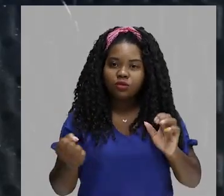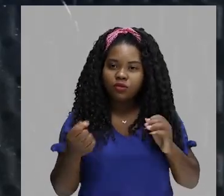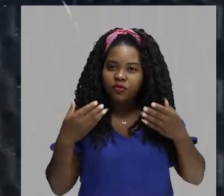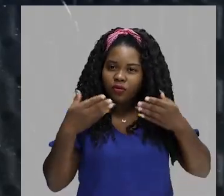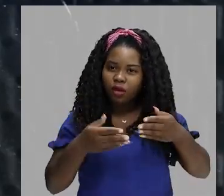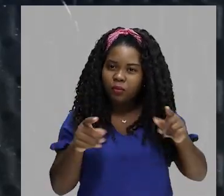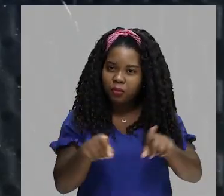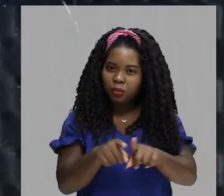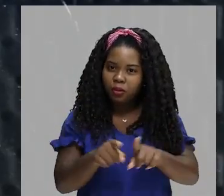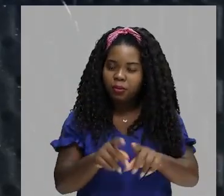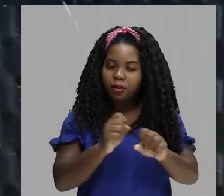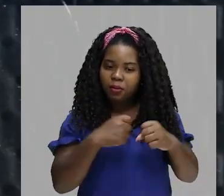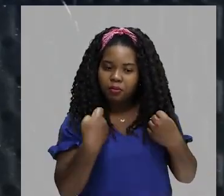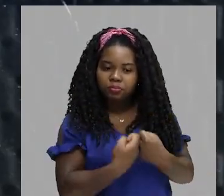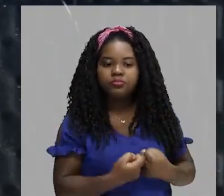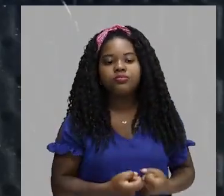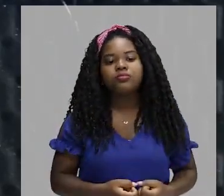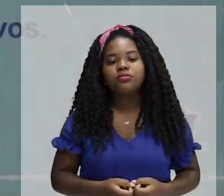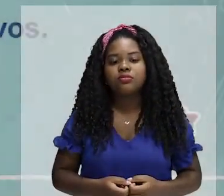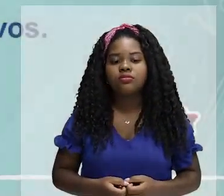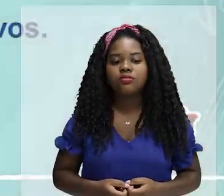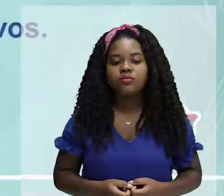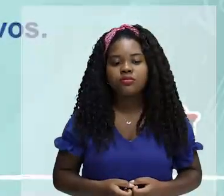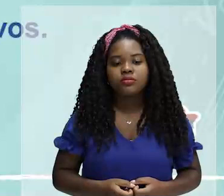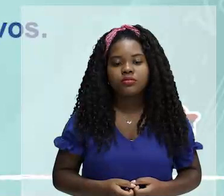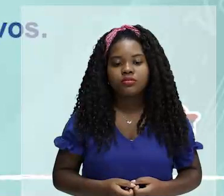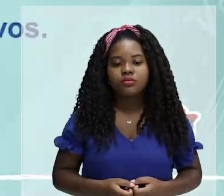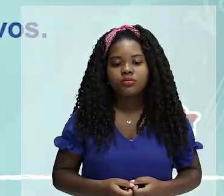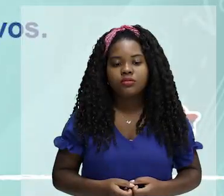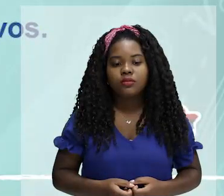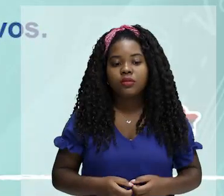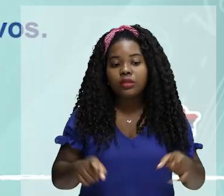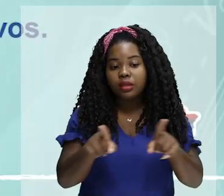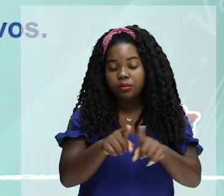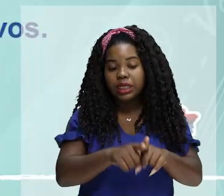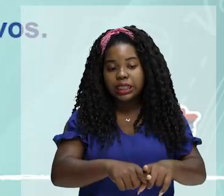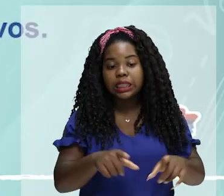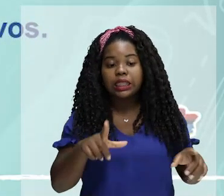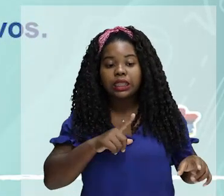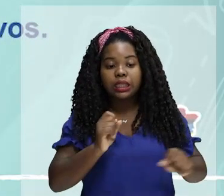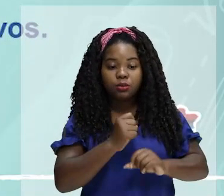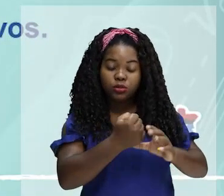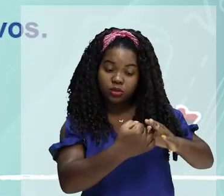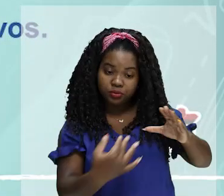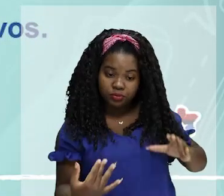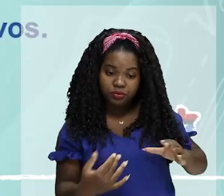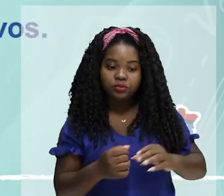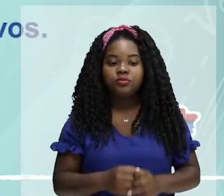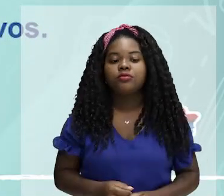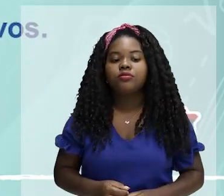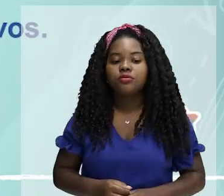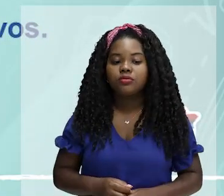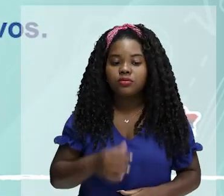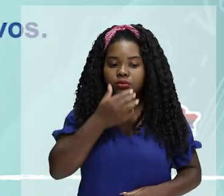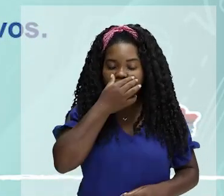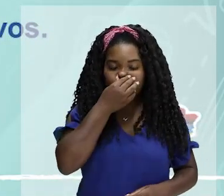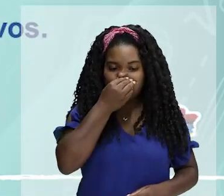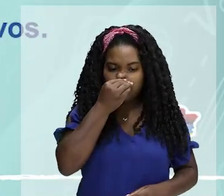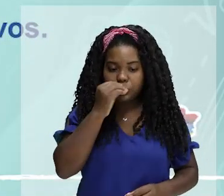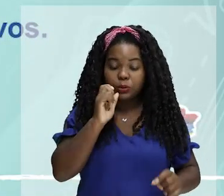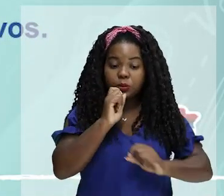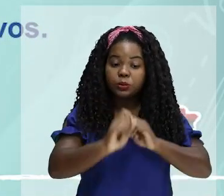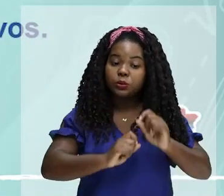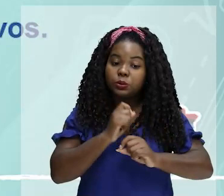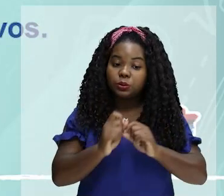sociedades. Quando você fala, por exemplo, da sociedade, das características da sociedade azteca, o que nós vamos